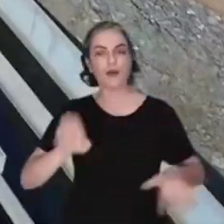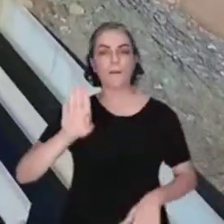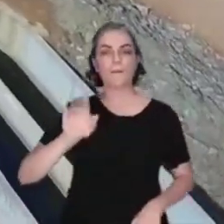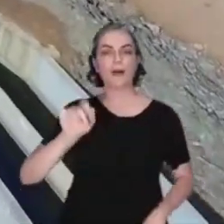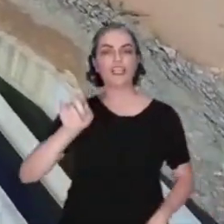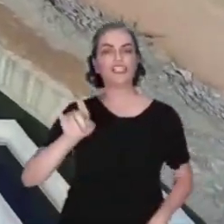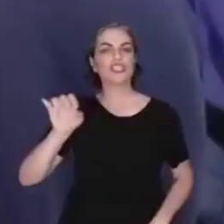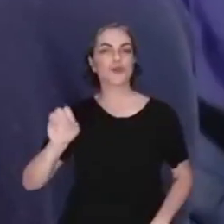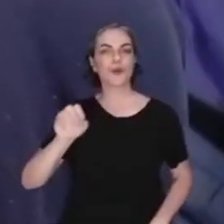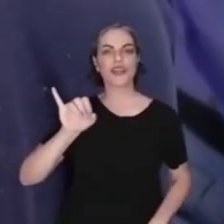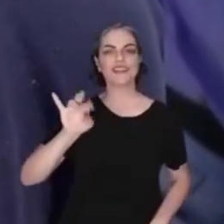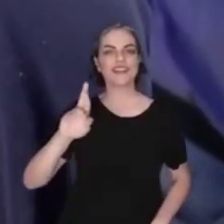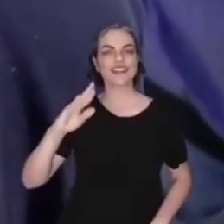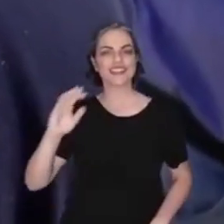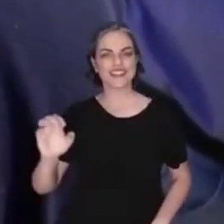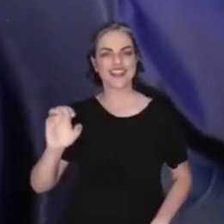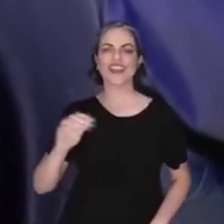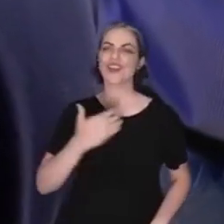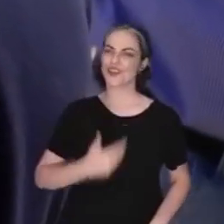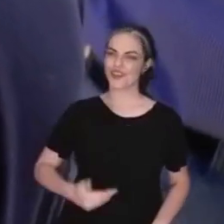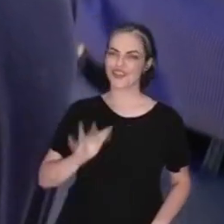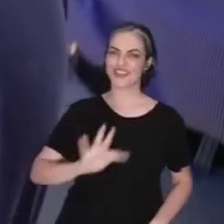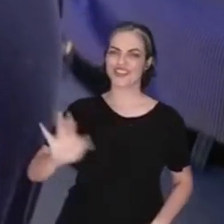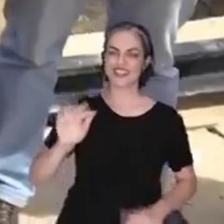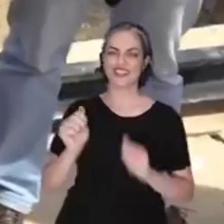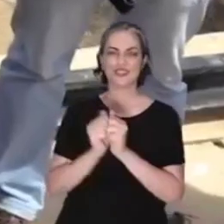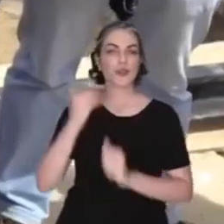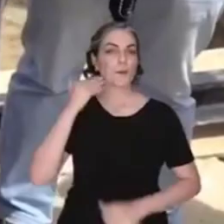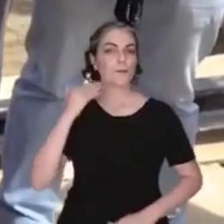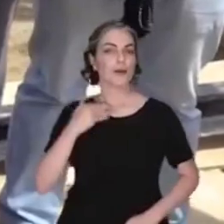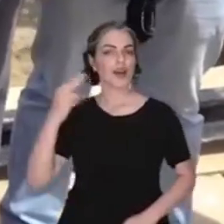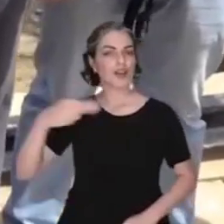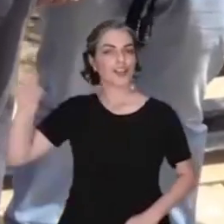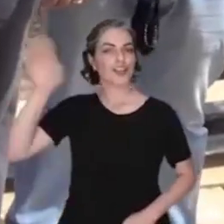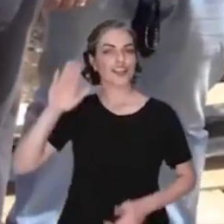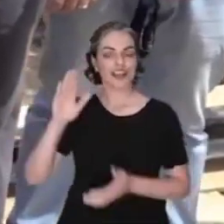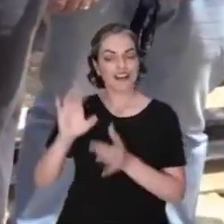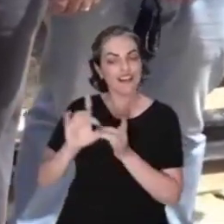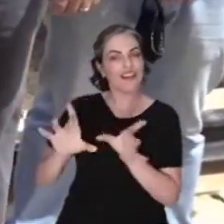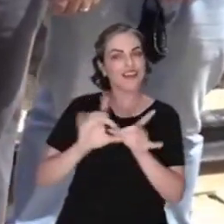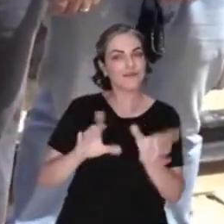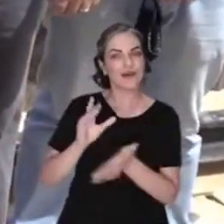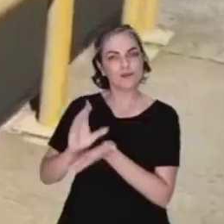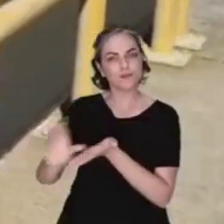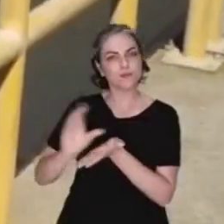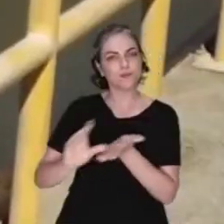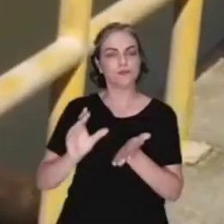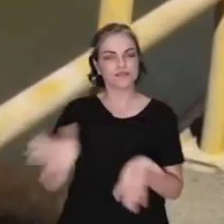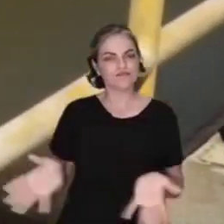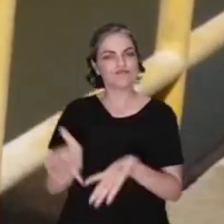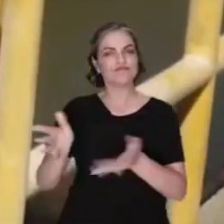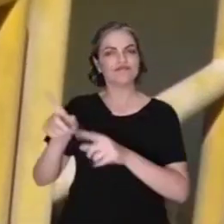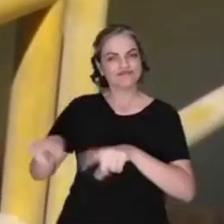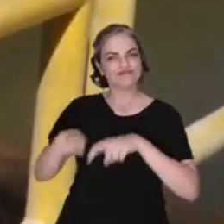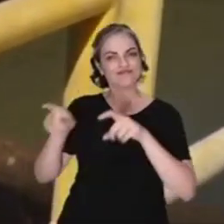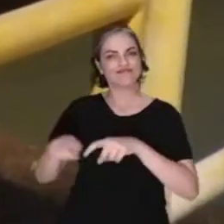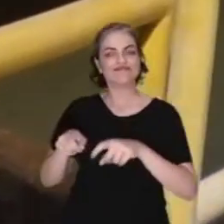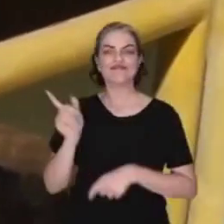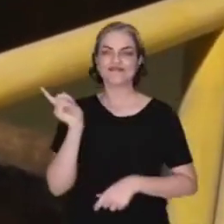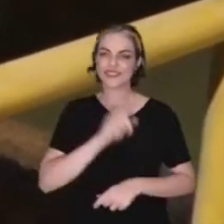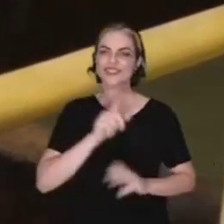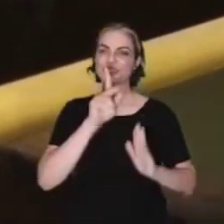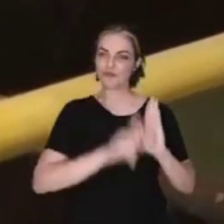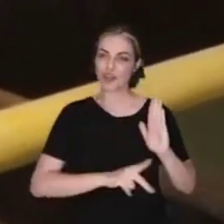do Baixio do Irecê, o governo federal, por meio do Banco do Nordeste, liberou as primeiras parcelas para financiar a produção agrícola. Para a